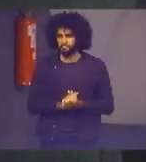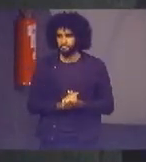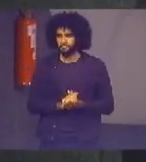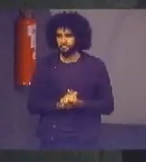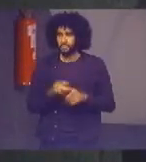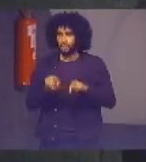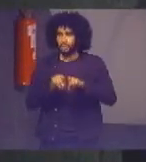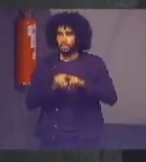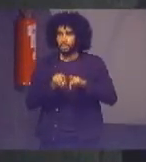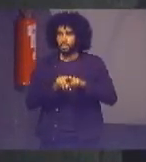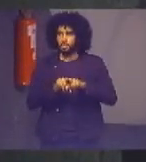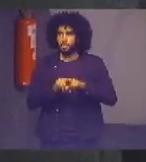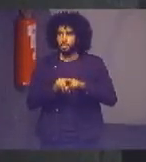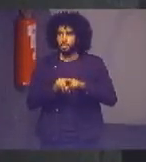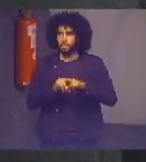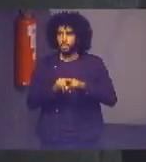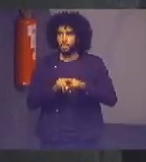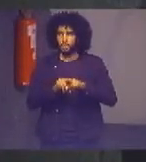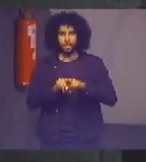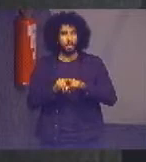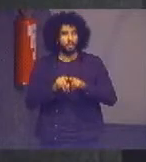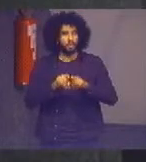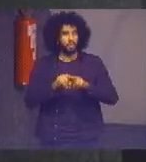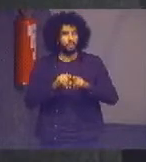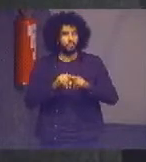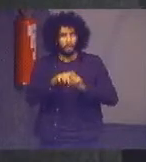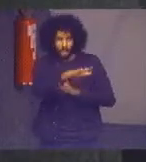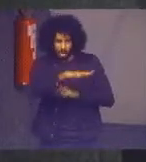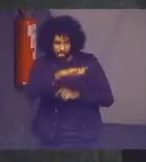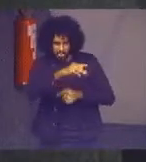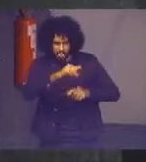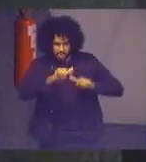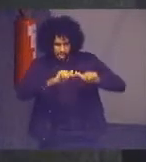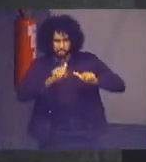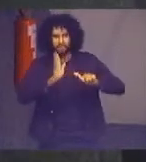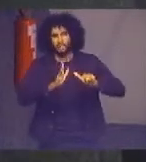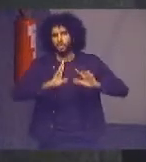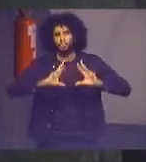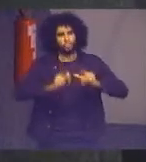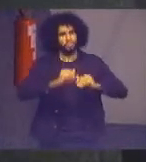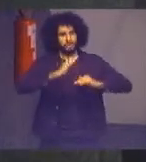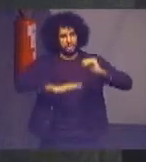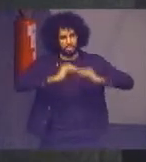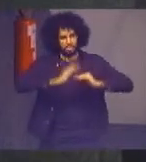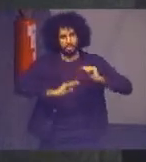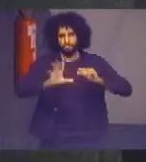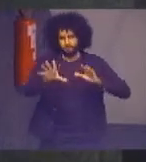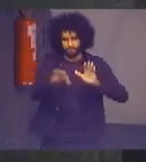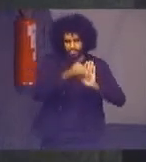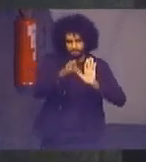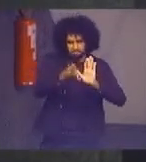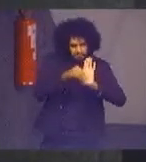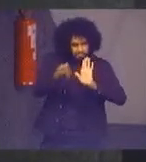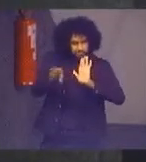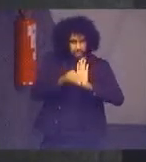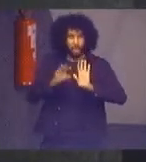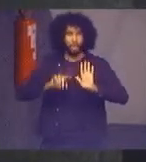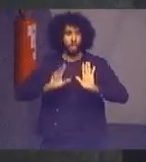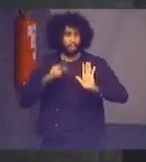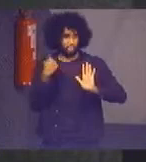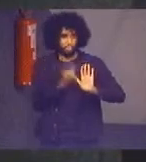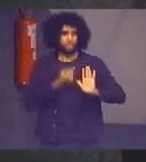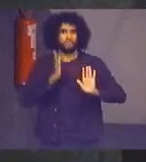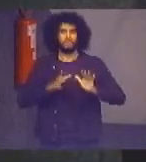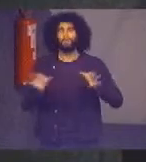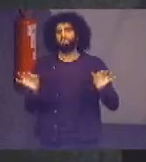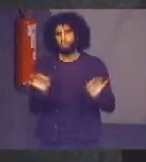ambiente de trabalho está inserido em todas as nossas ações quero dizer que estamos engajados estamos prontos para